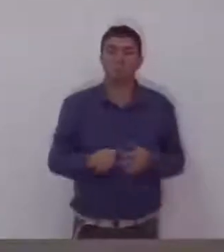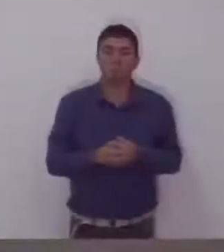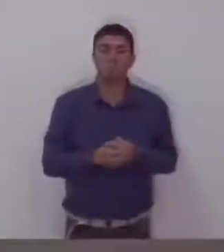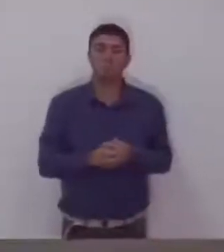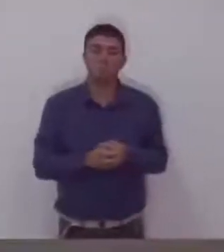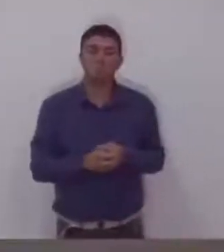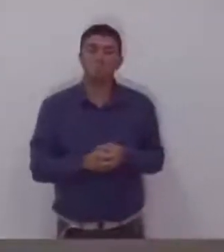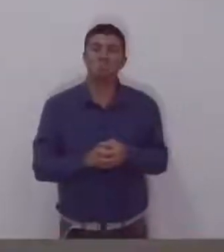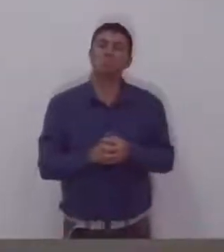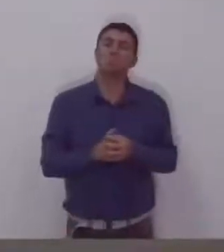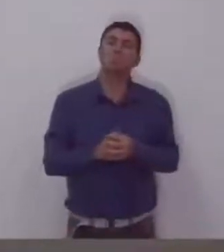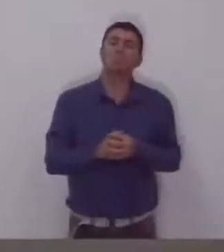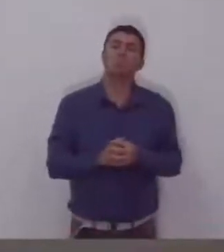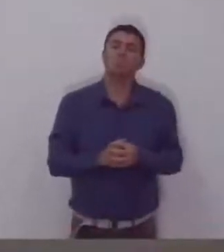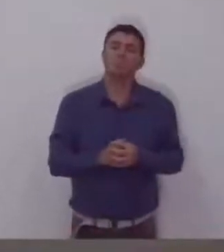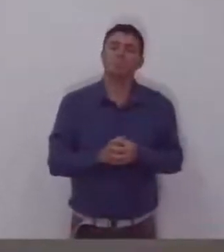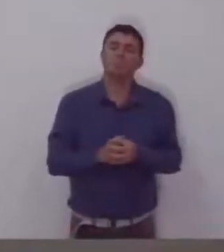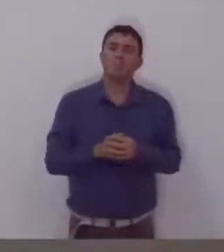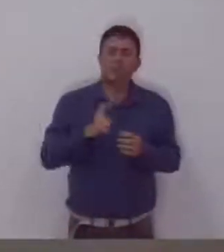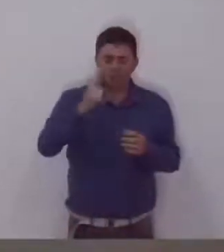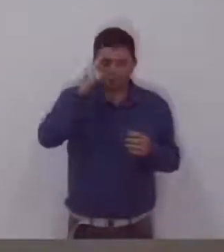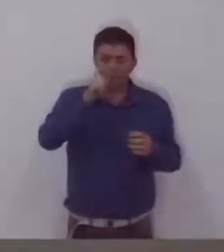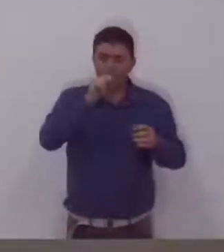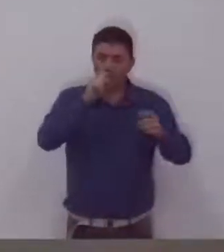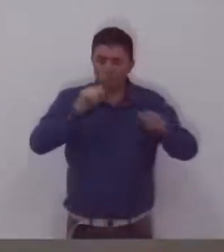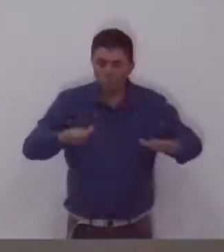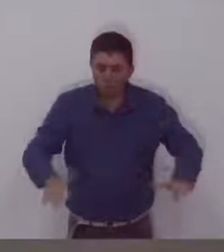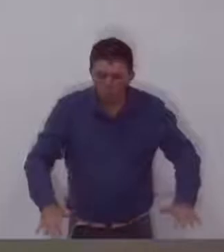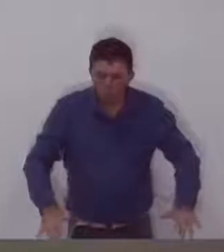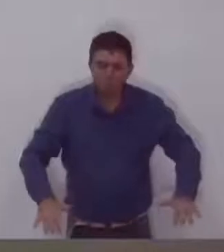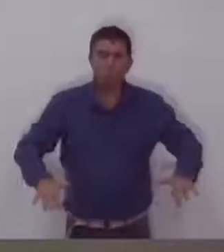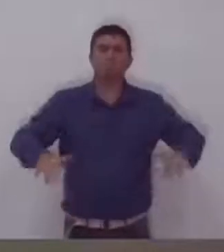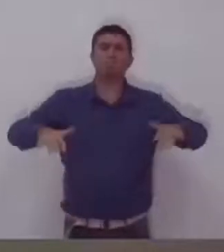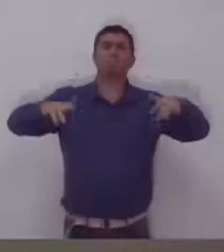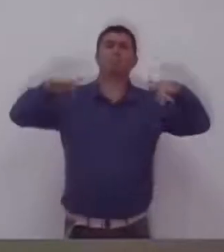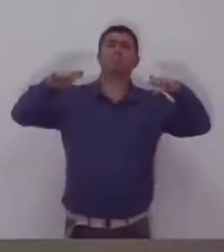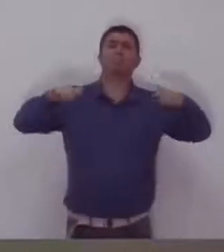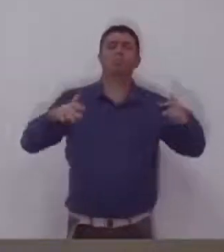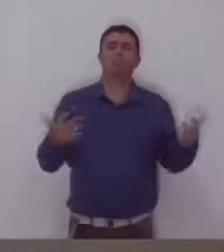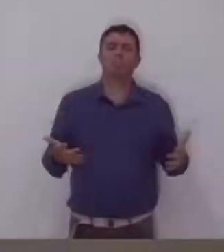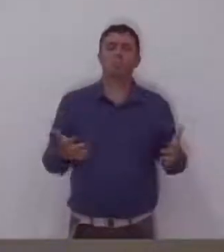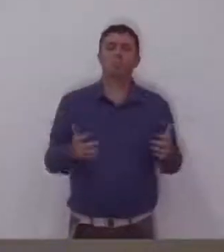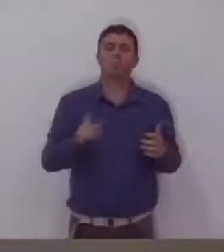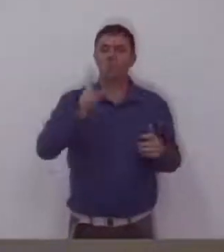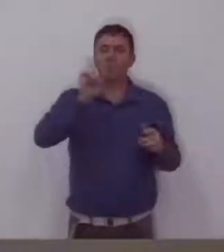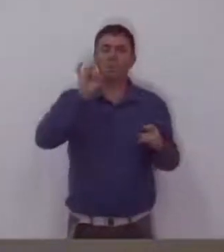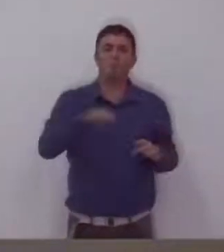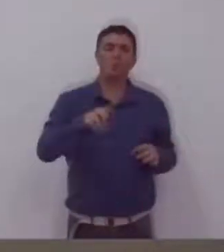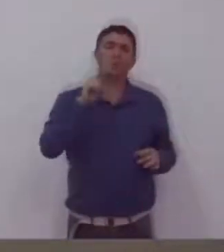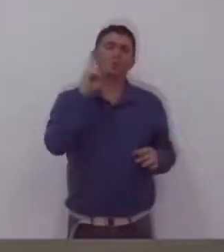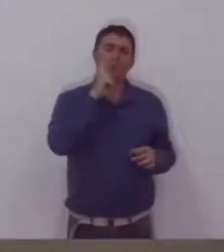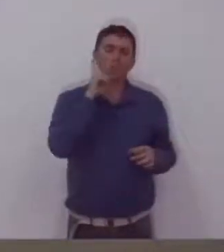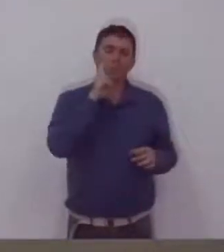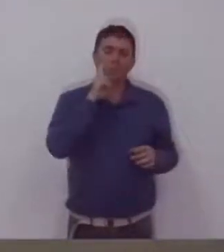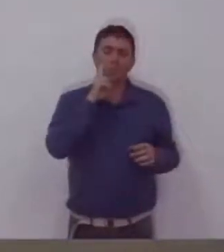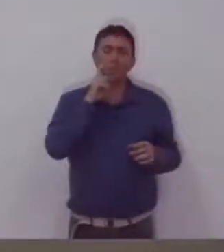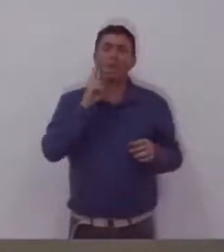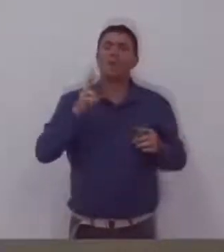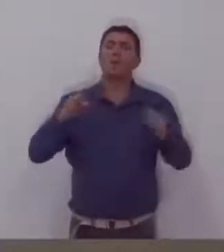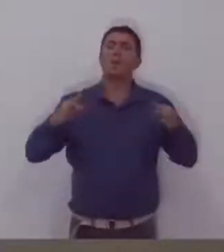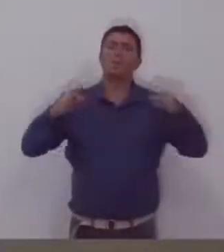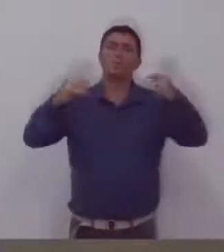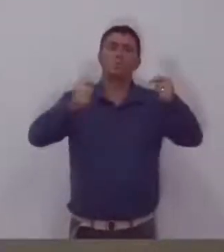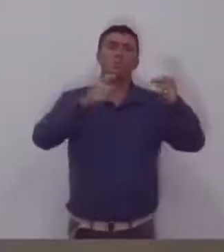E a questão de enchentes de rio não é só em Vinhedo, em todo lugar. Eu venho de um